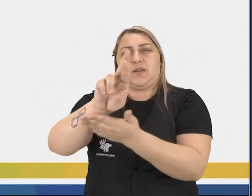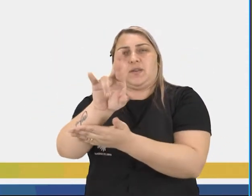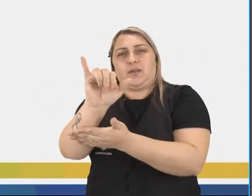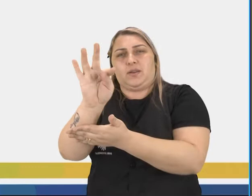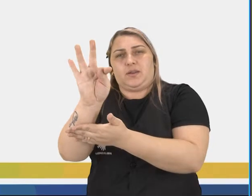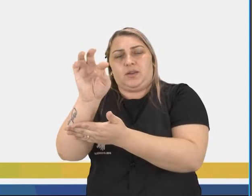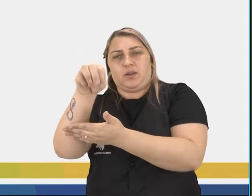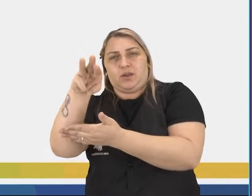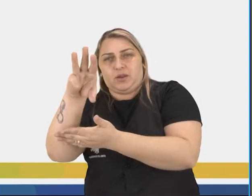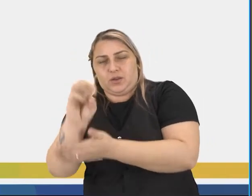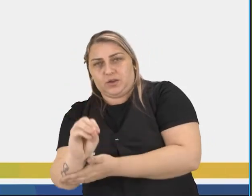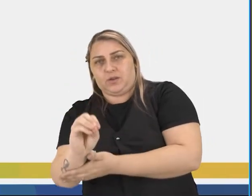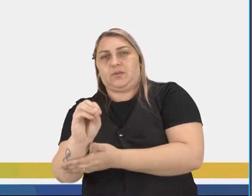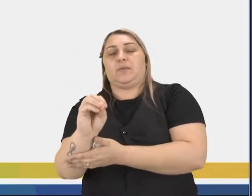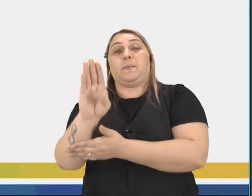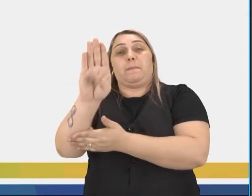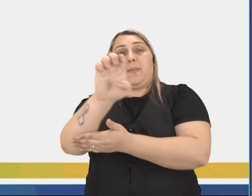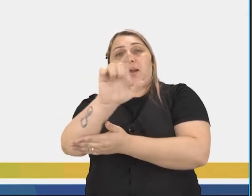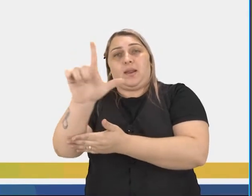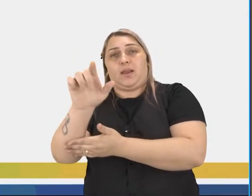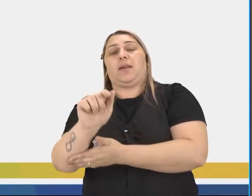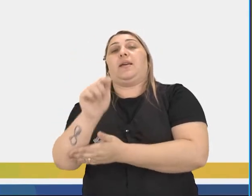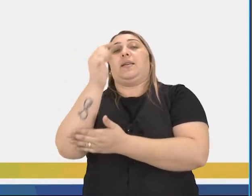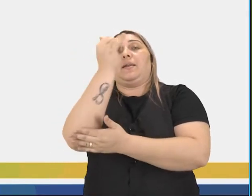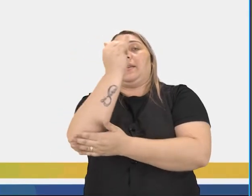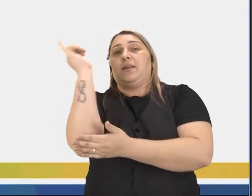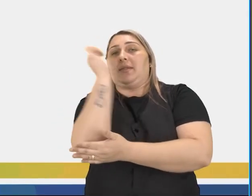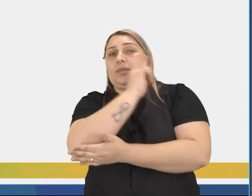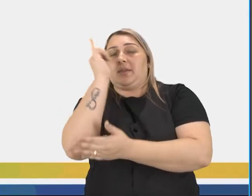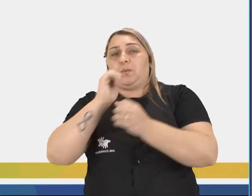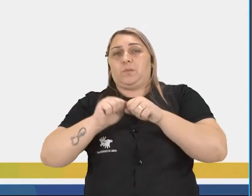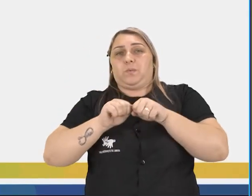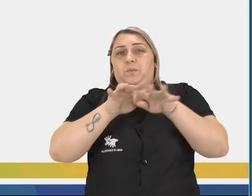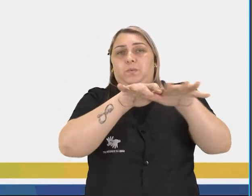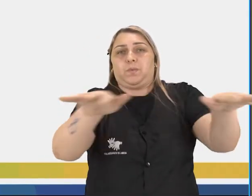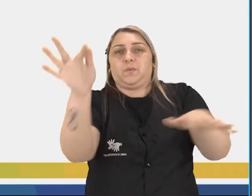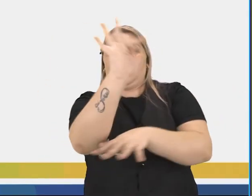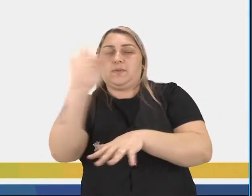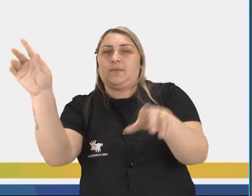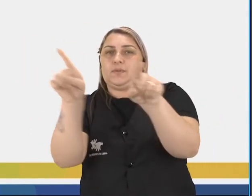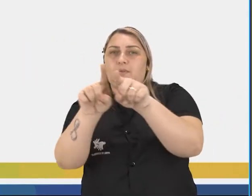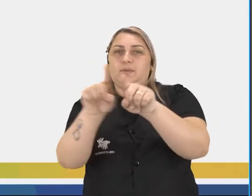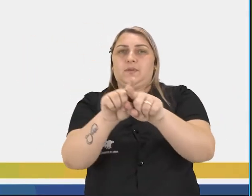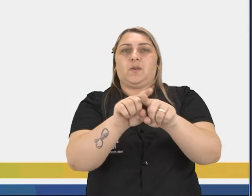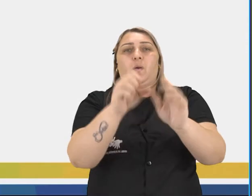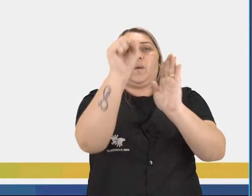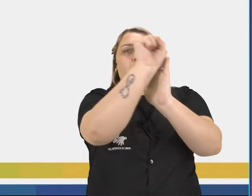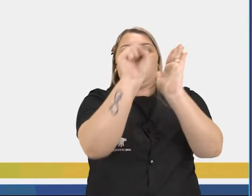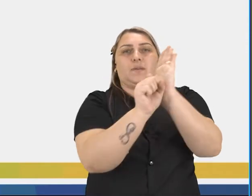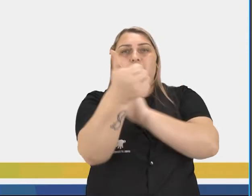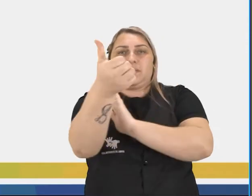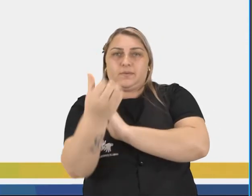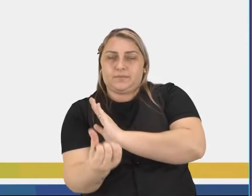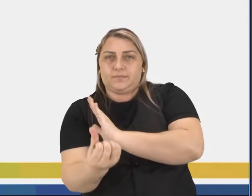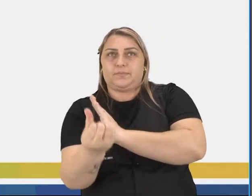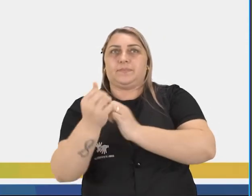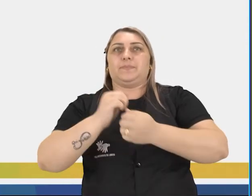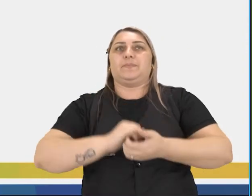A moda do balé ou do baleto na Itália se espalhou também pela França durante o século XVI.